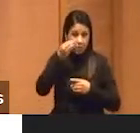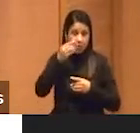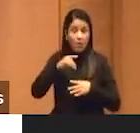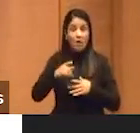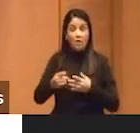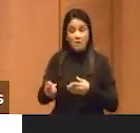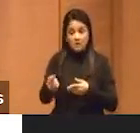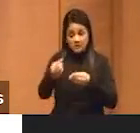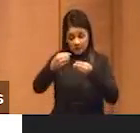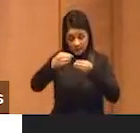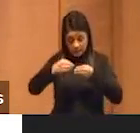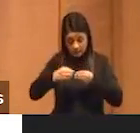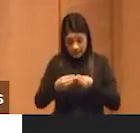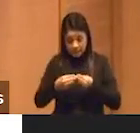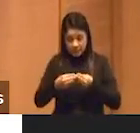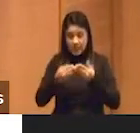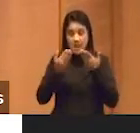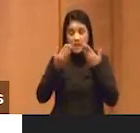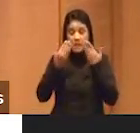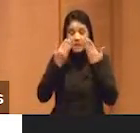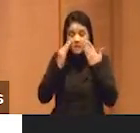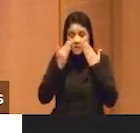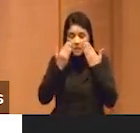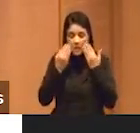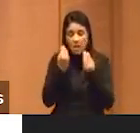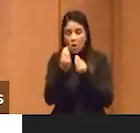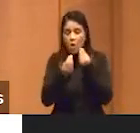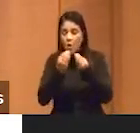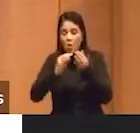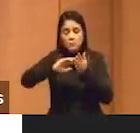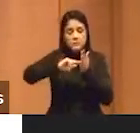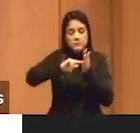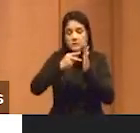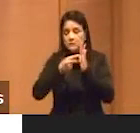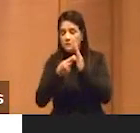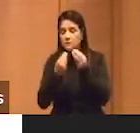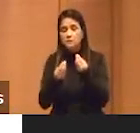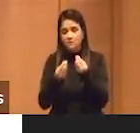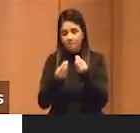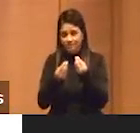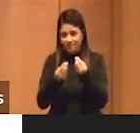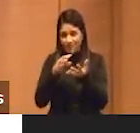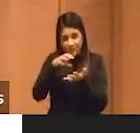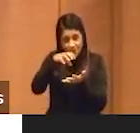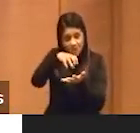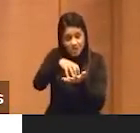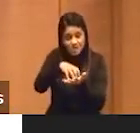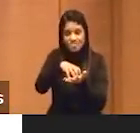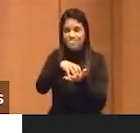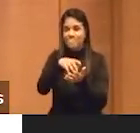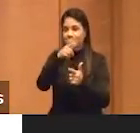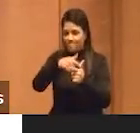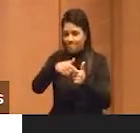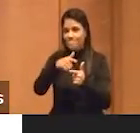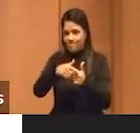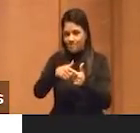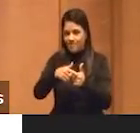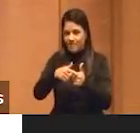trazer para entender o que ele significa, essa que é a questão central, então, é um ponto